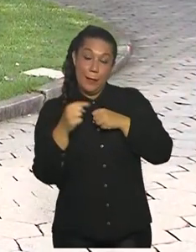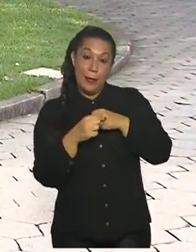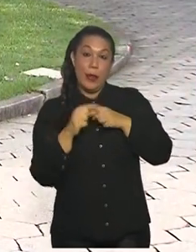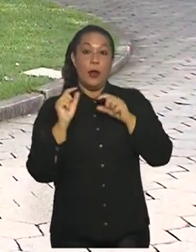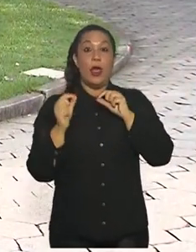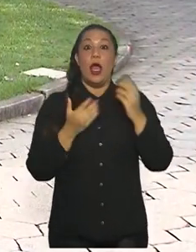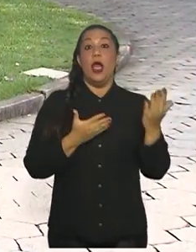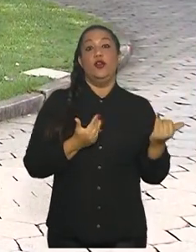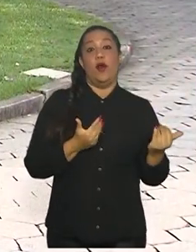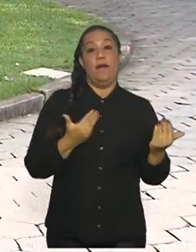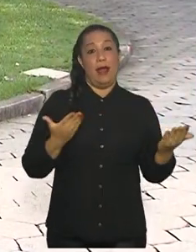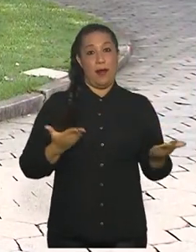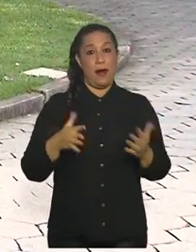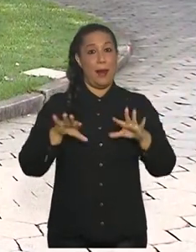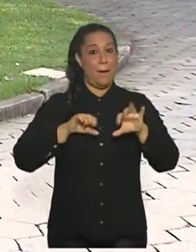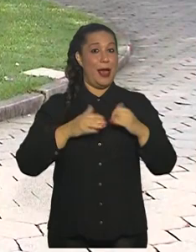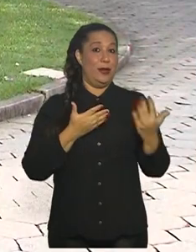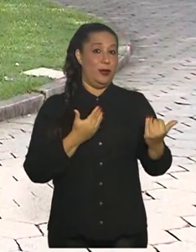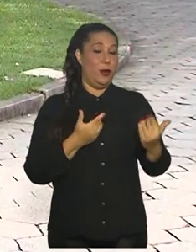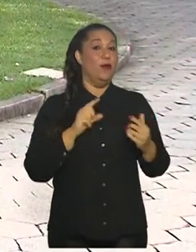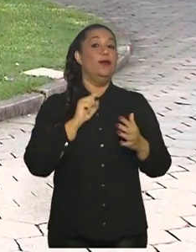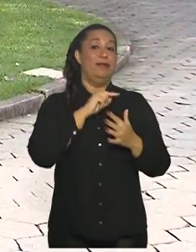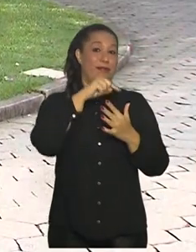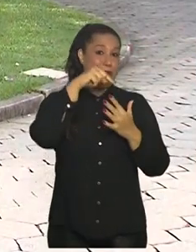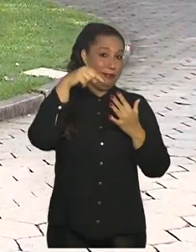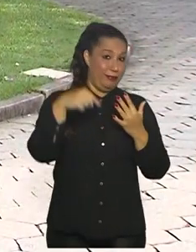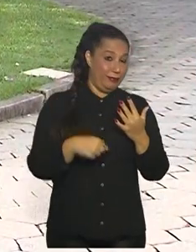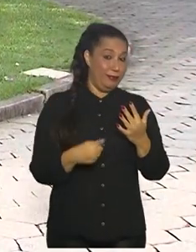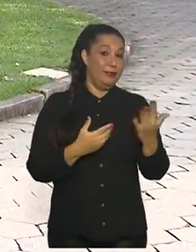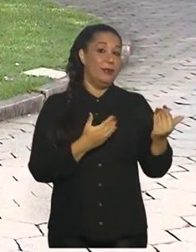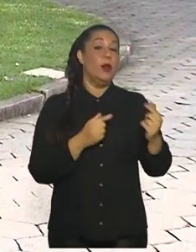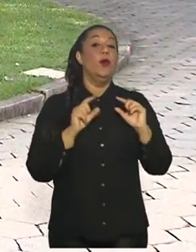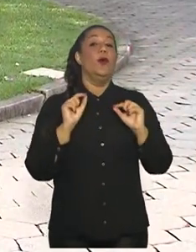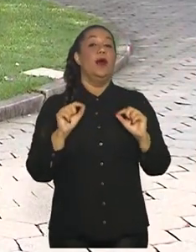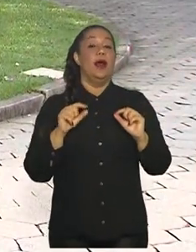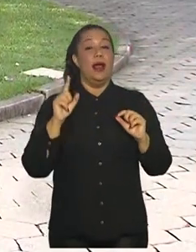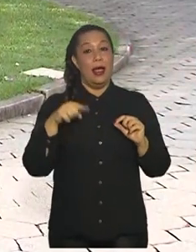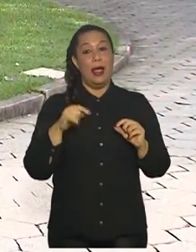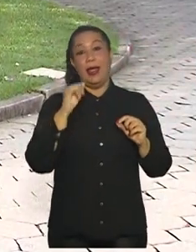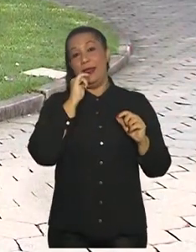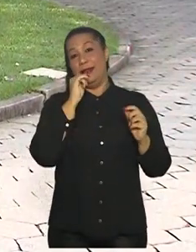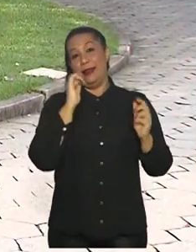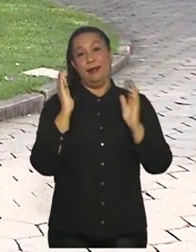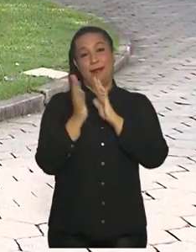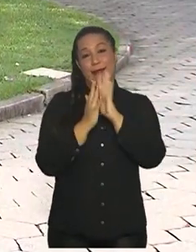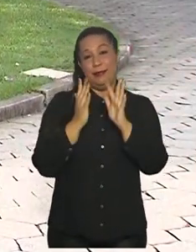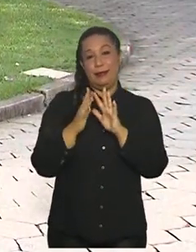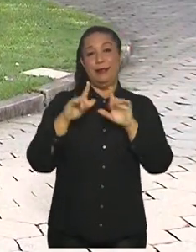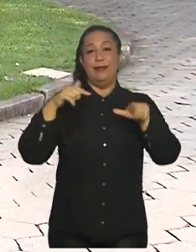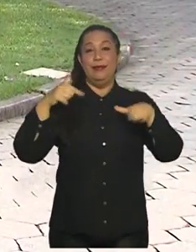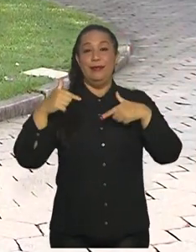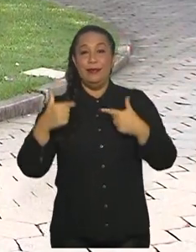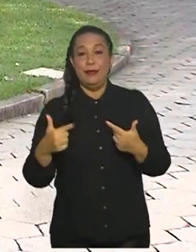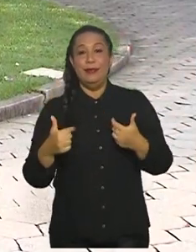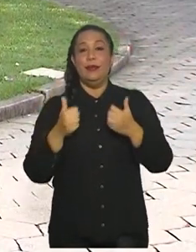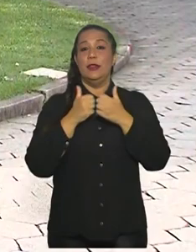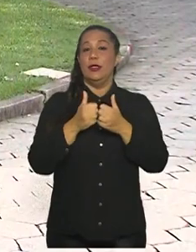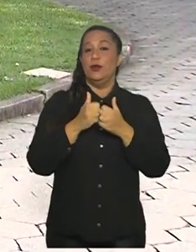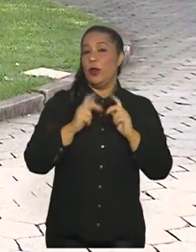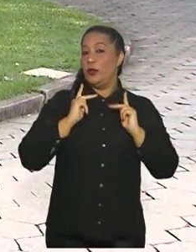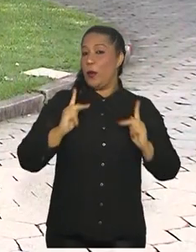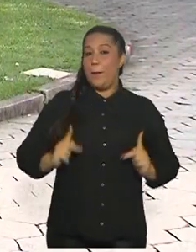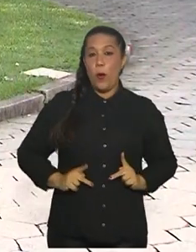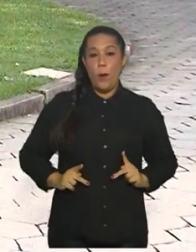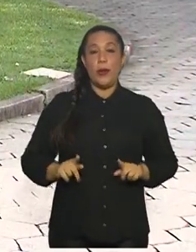vez mais jovens. E entre os fatores que contribuem para isso está a exposição no trabalho, no transporte público,